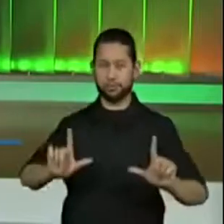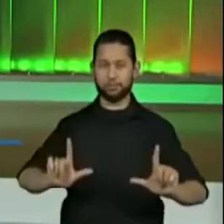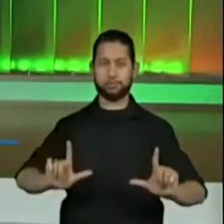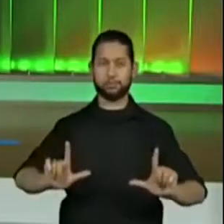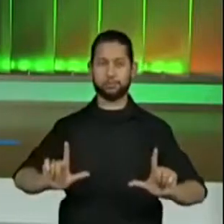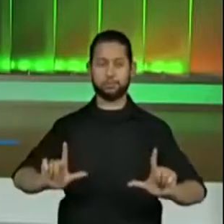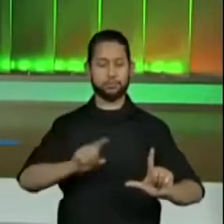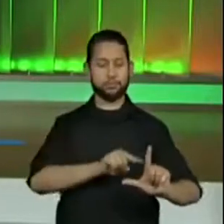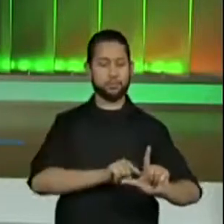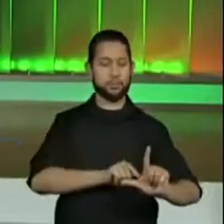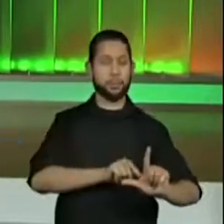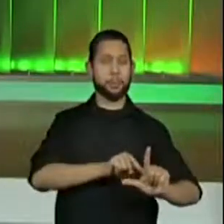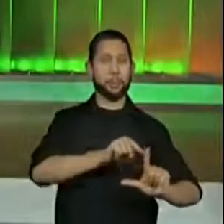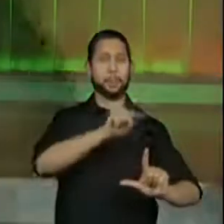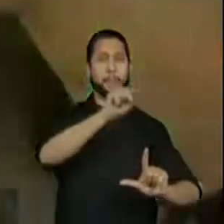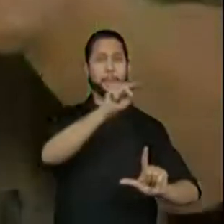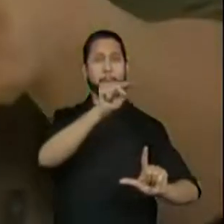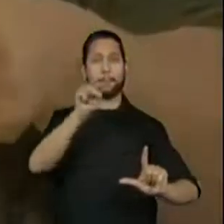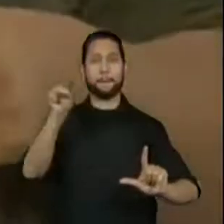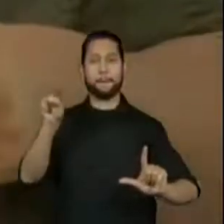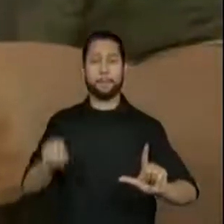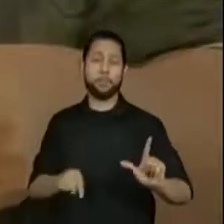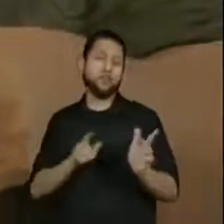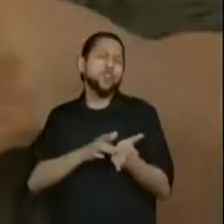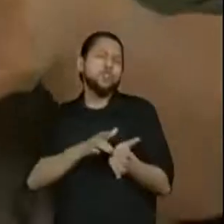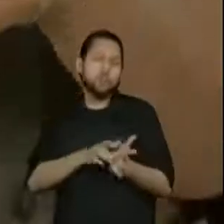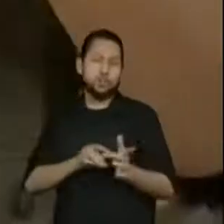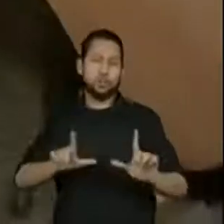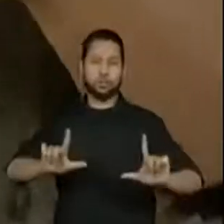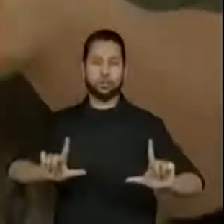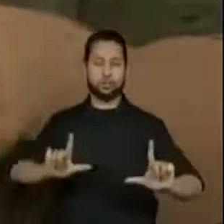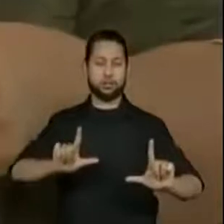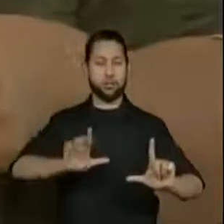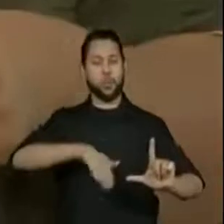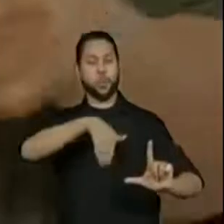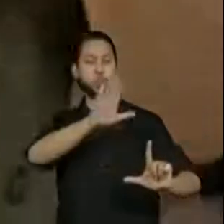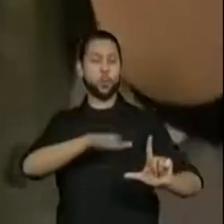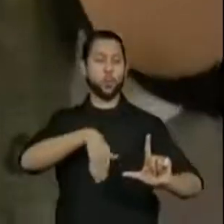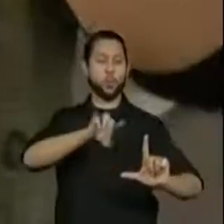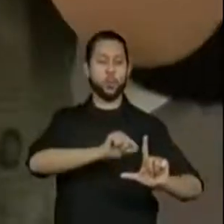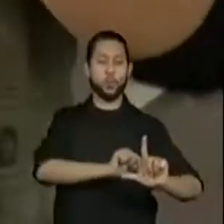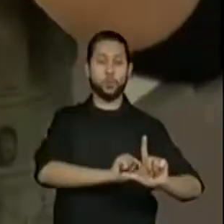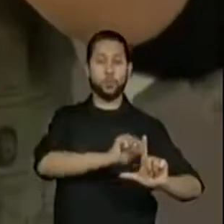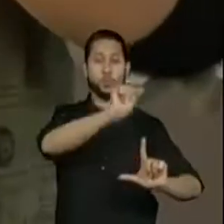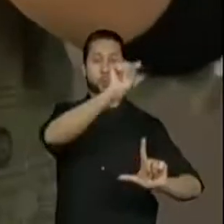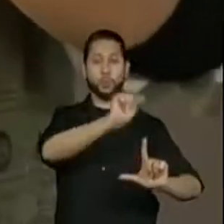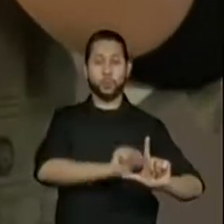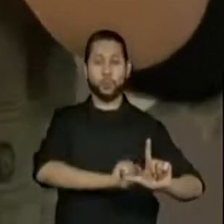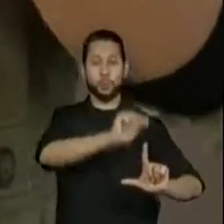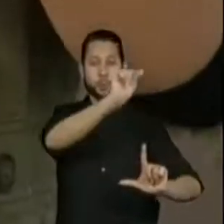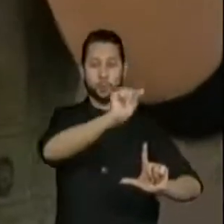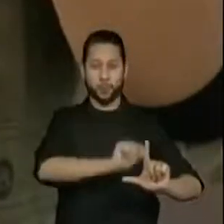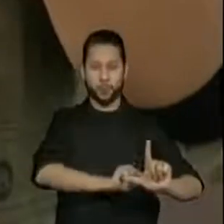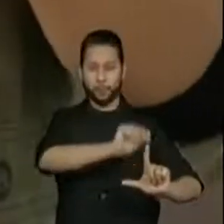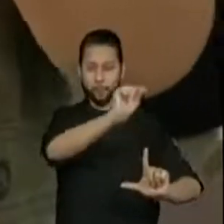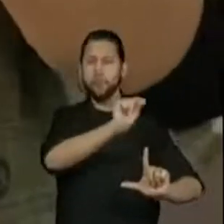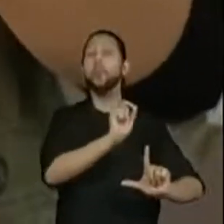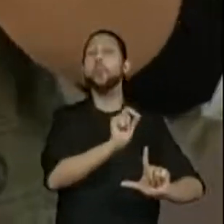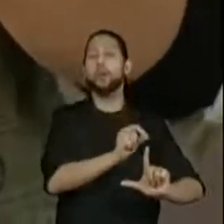centímetros... Vamos fingir aqui. Eu tenho uma obra de 100 centímetros por 81.